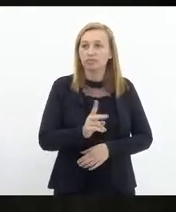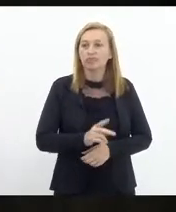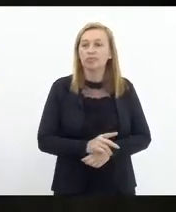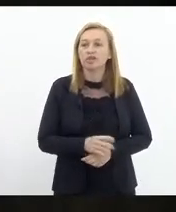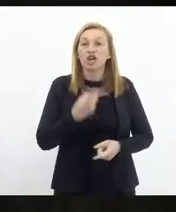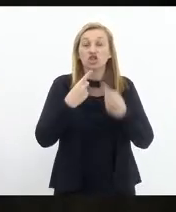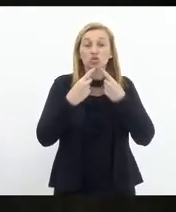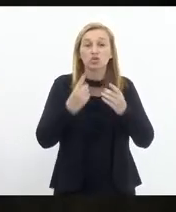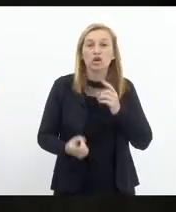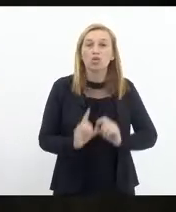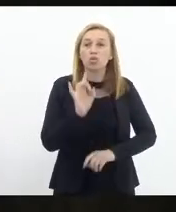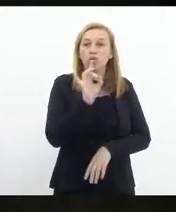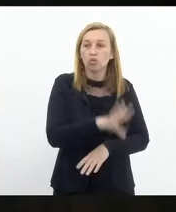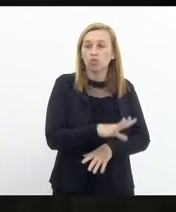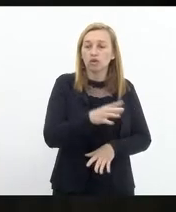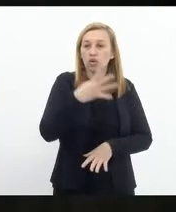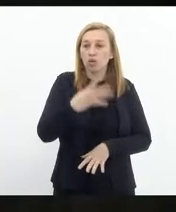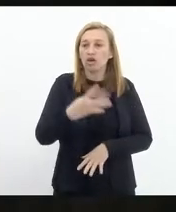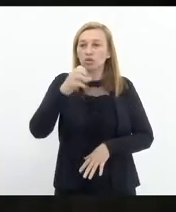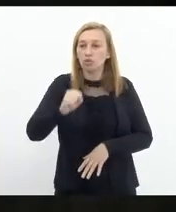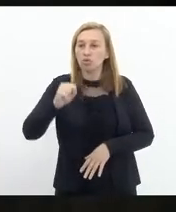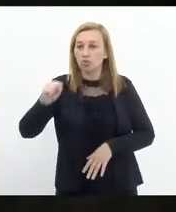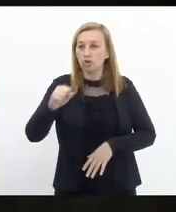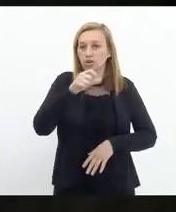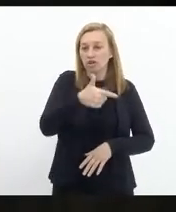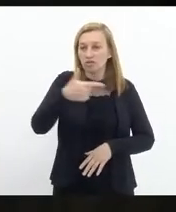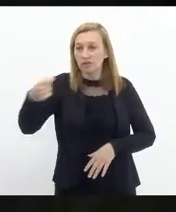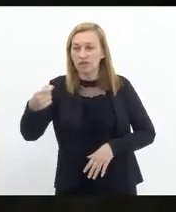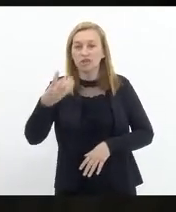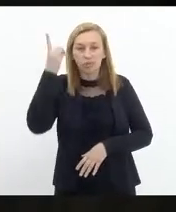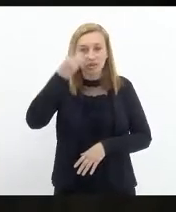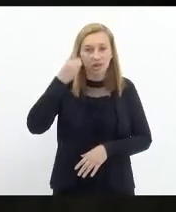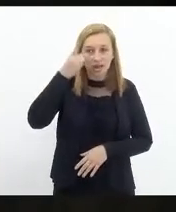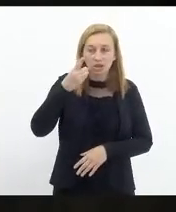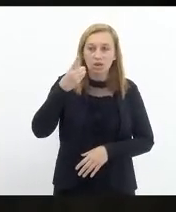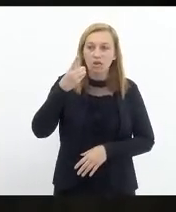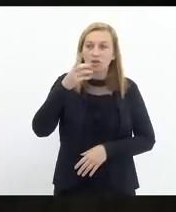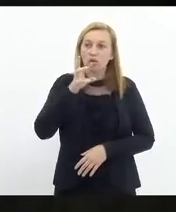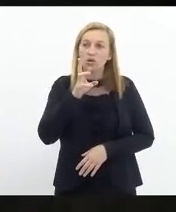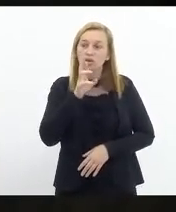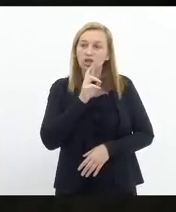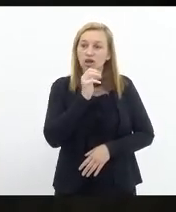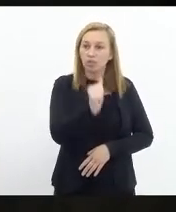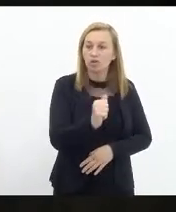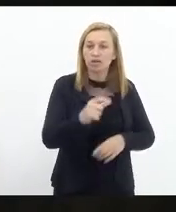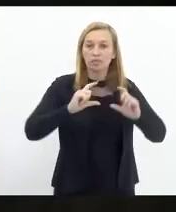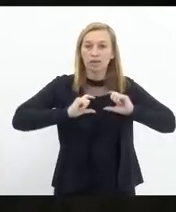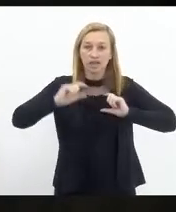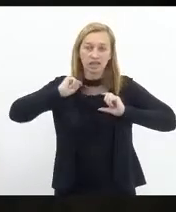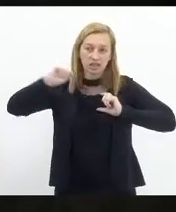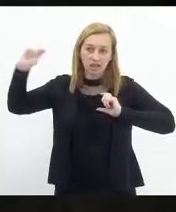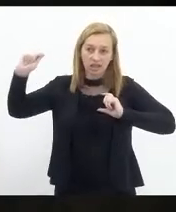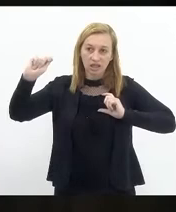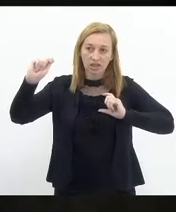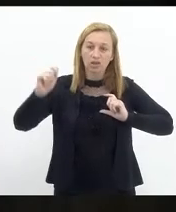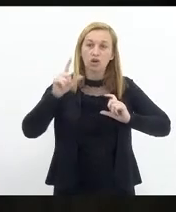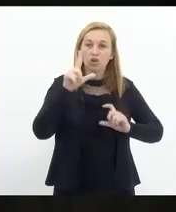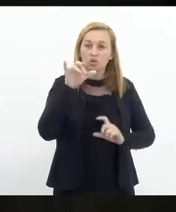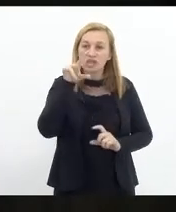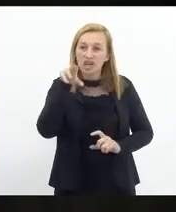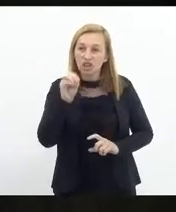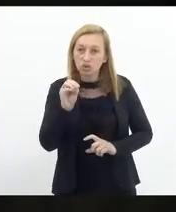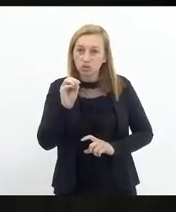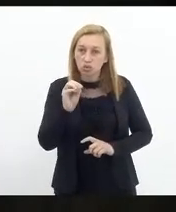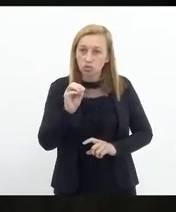Em discussão, única para o dia de resolução 488, de 20, de autoria do deputado Rodrigo Amorim, que concede medalha a Tiradentes, respectivos de diploma ao senhor Luciano